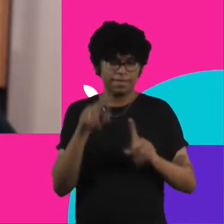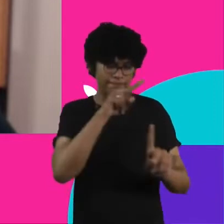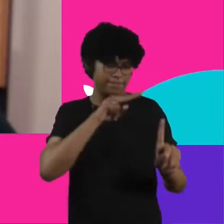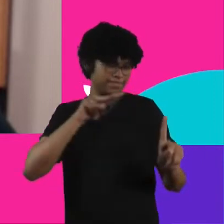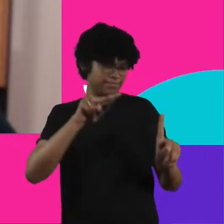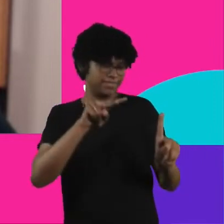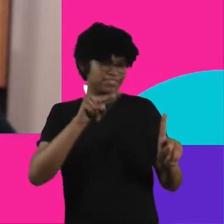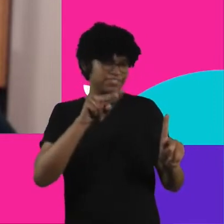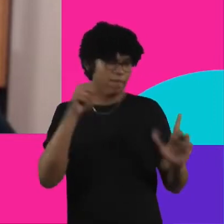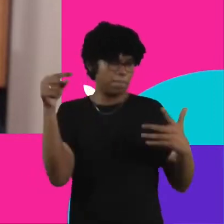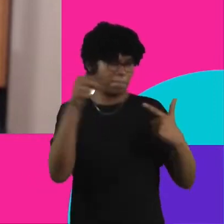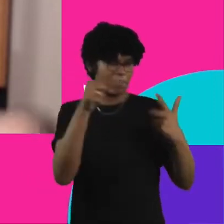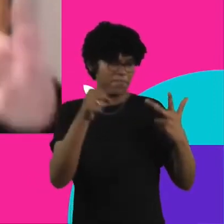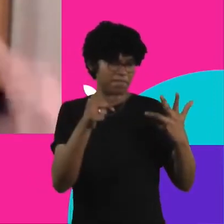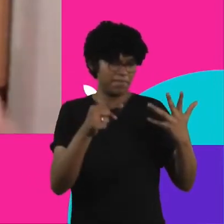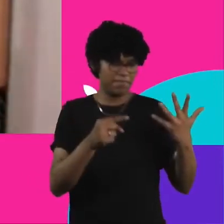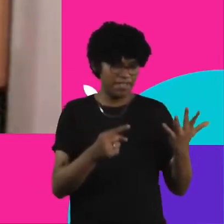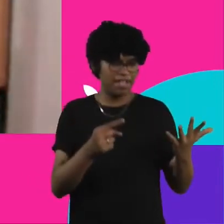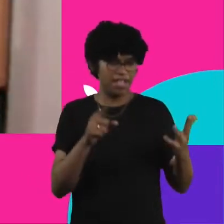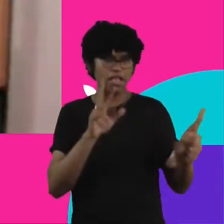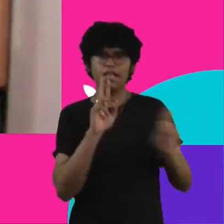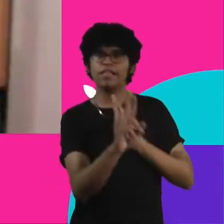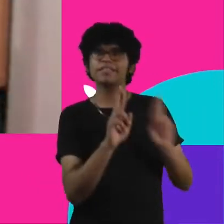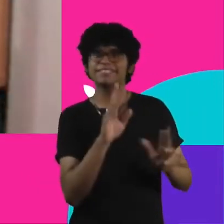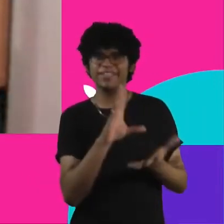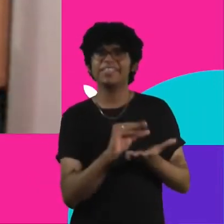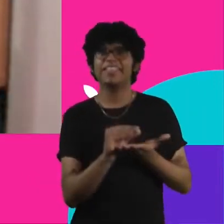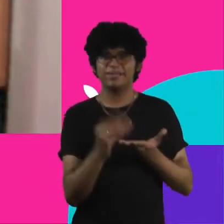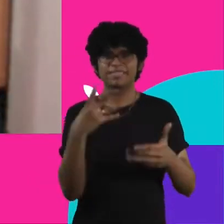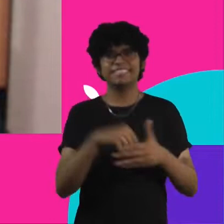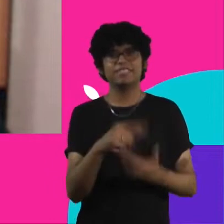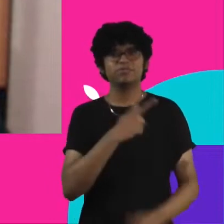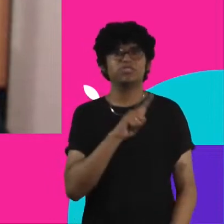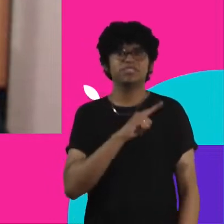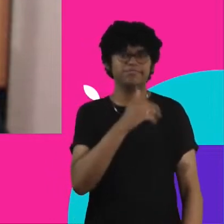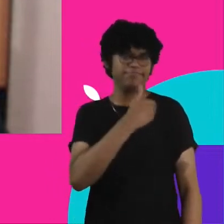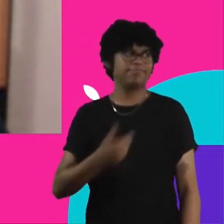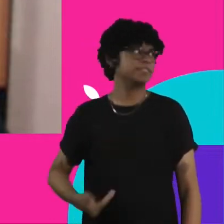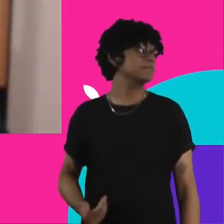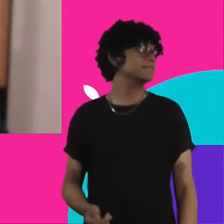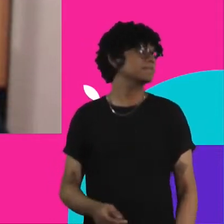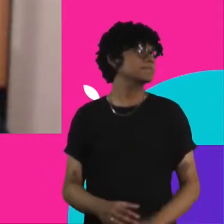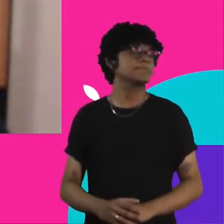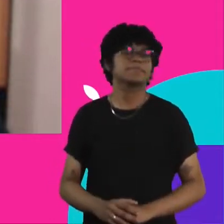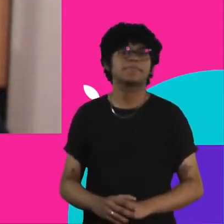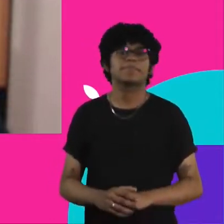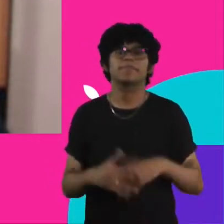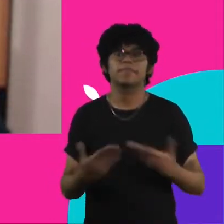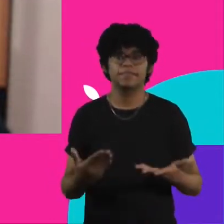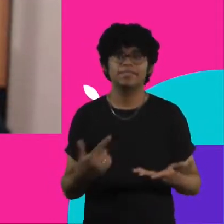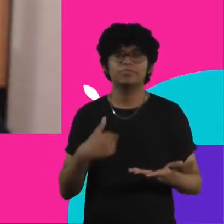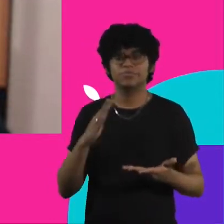aspectos que se relacionam com dados na gestão pública. Eu já tentei